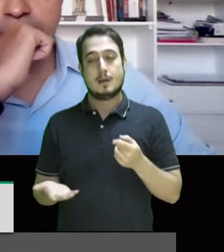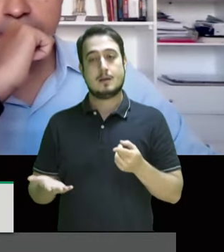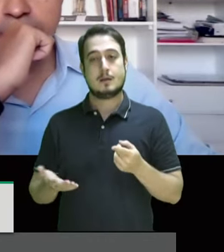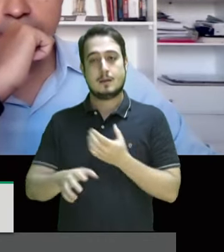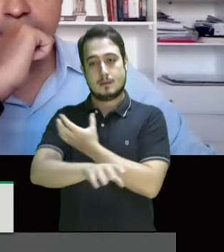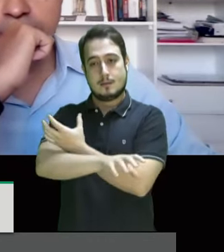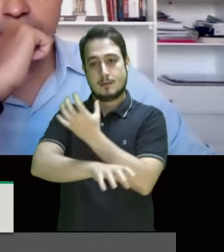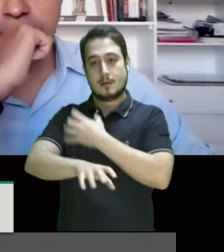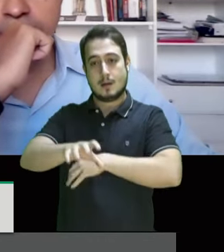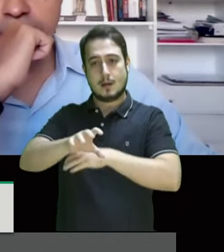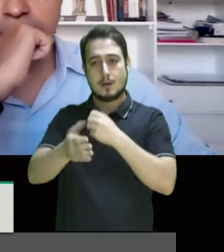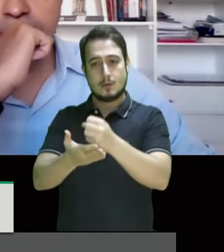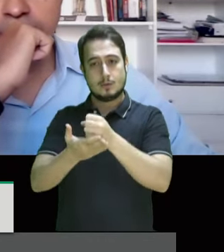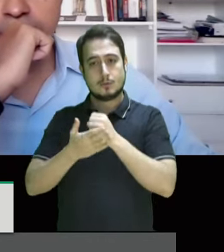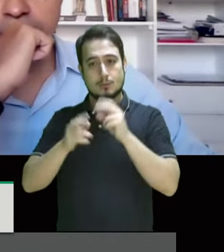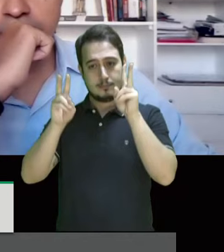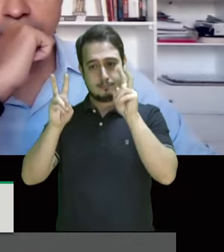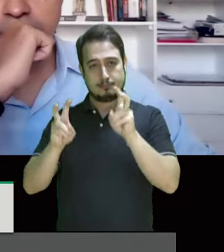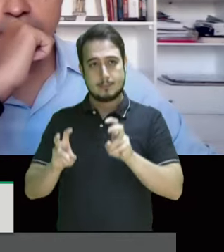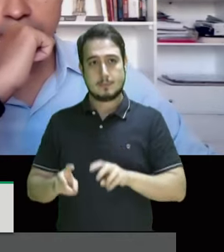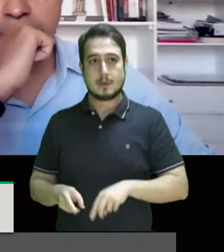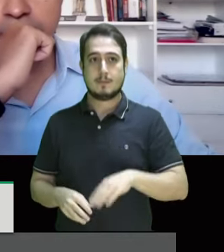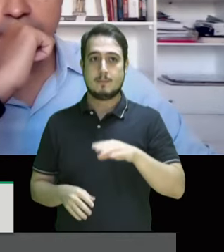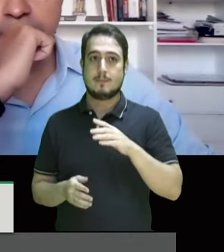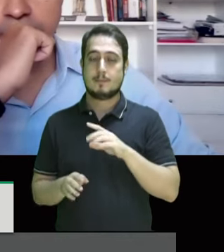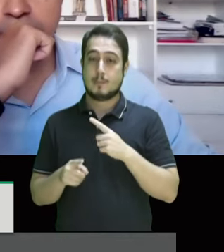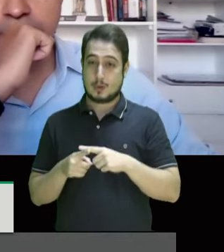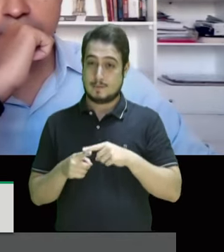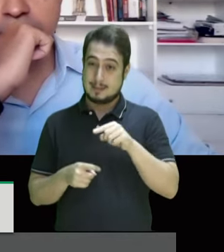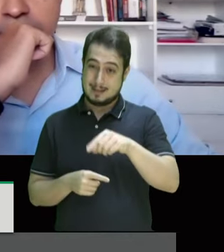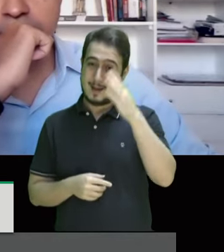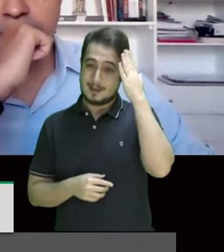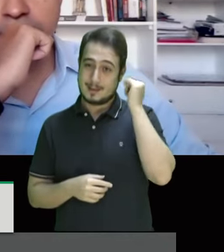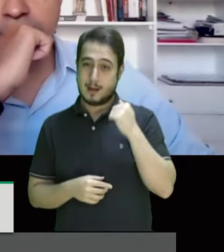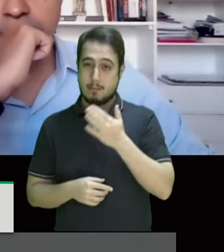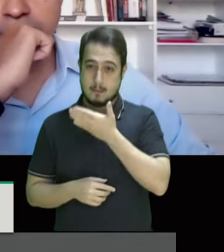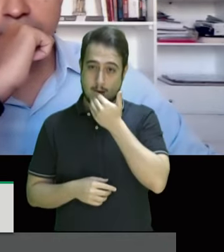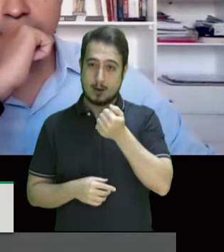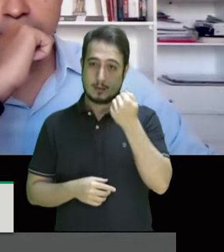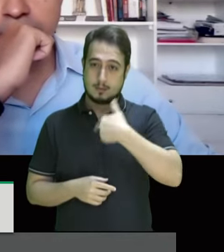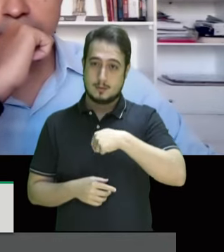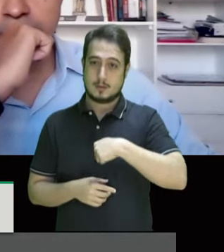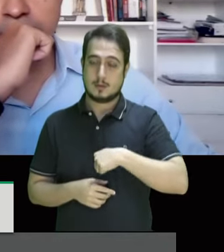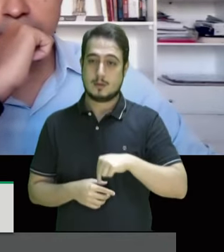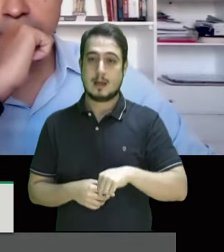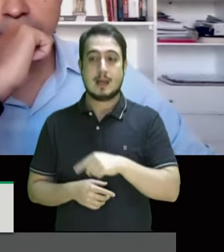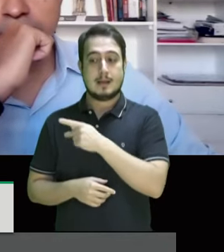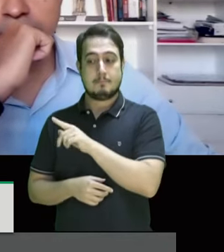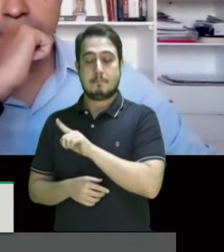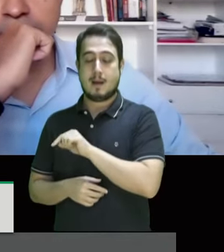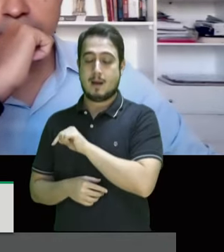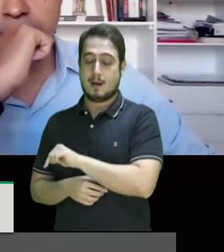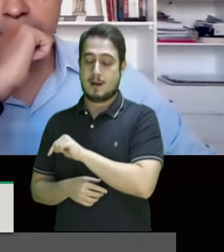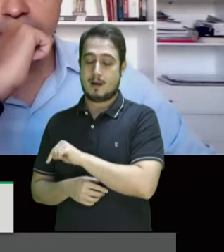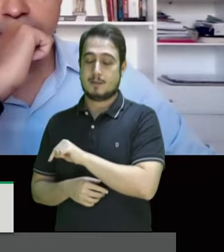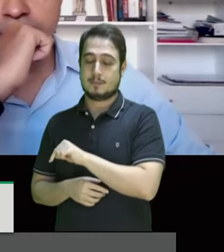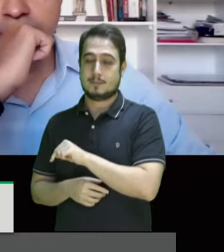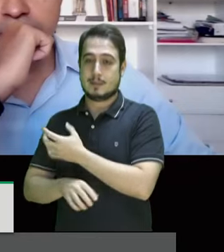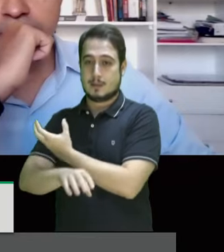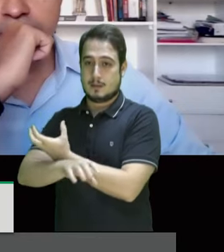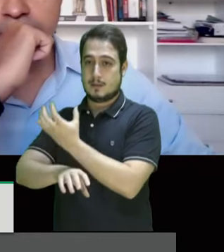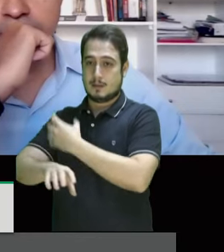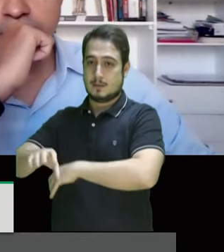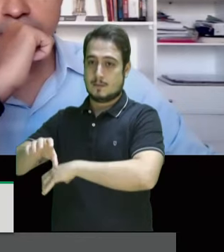ambiental eu trouxe aqui que você sabe melhor do que eu que este PL do licenciamento